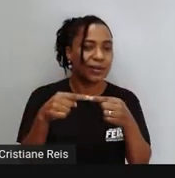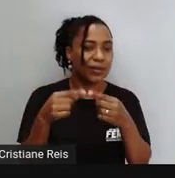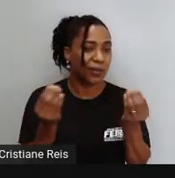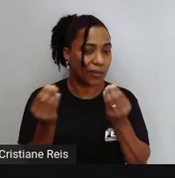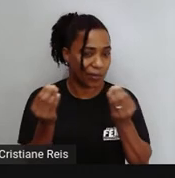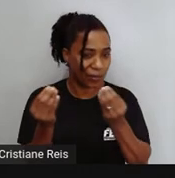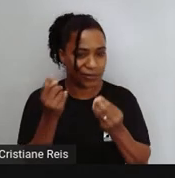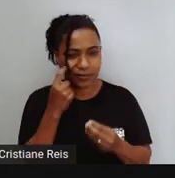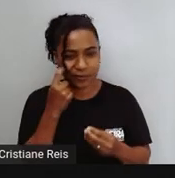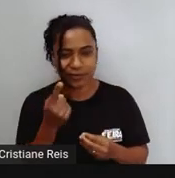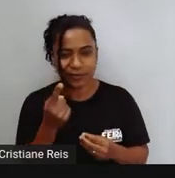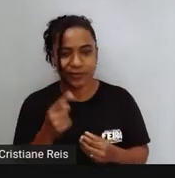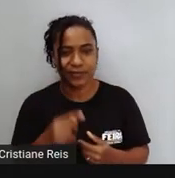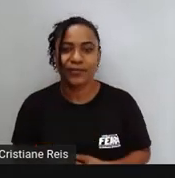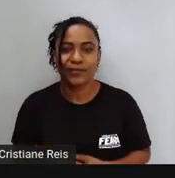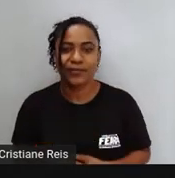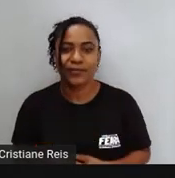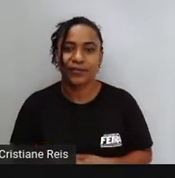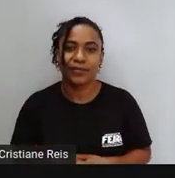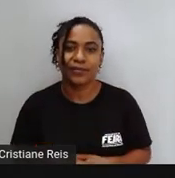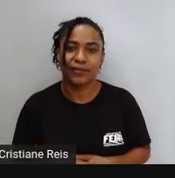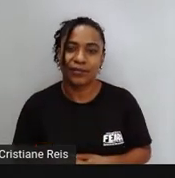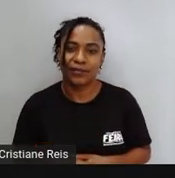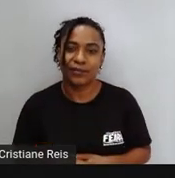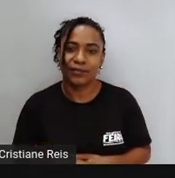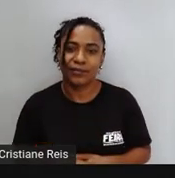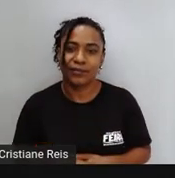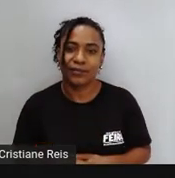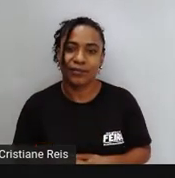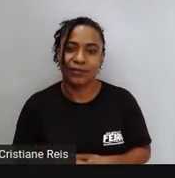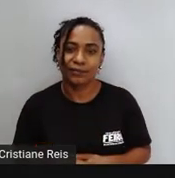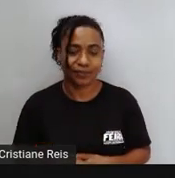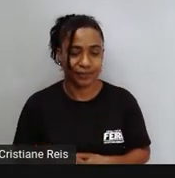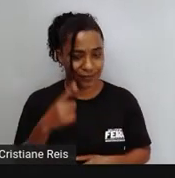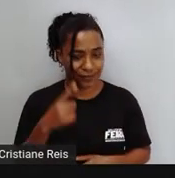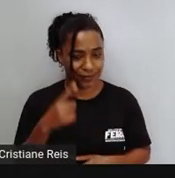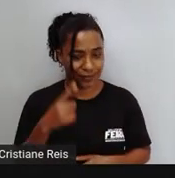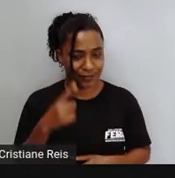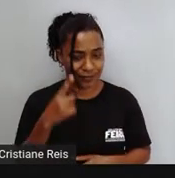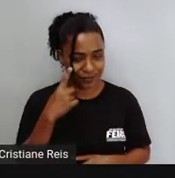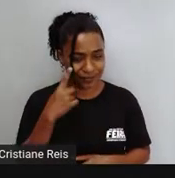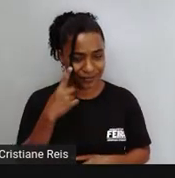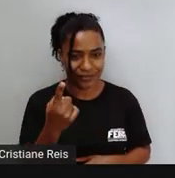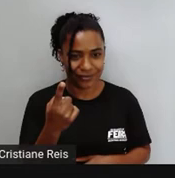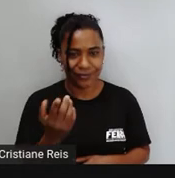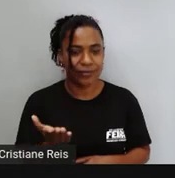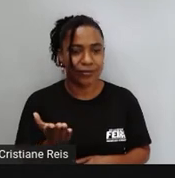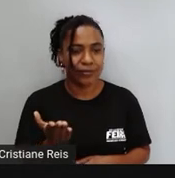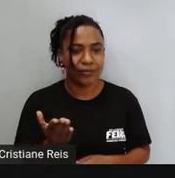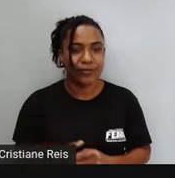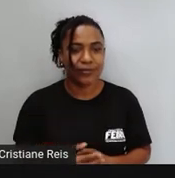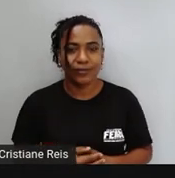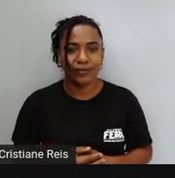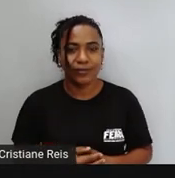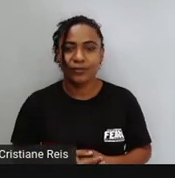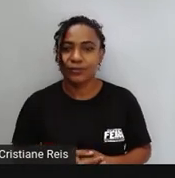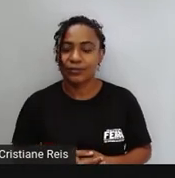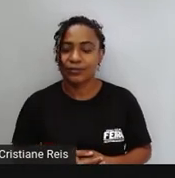Observem este primeiro exemplo They are planning on arriving at midday